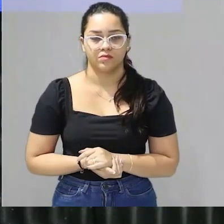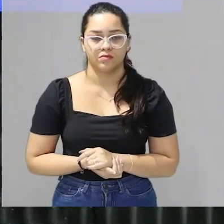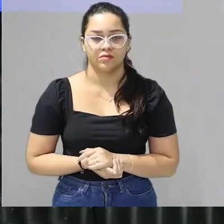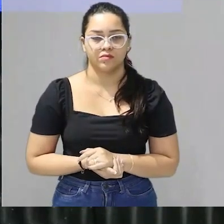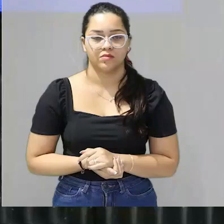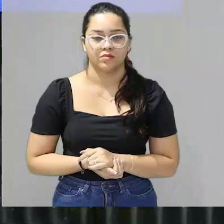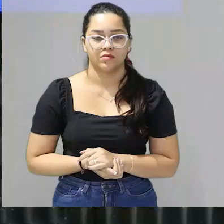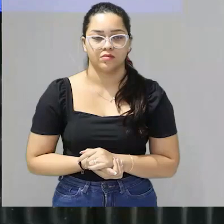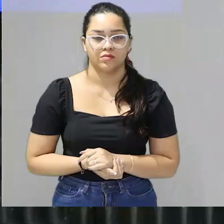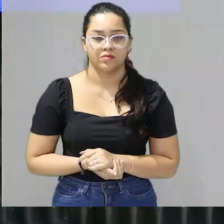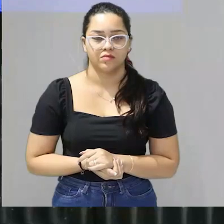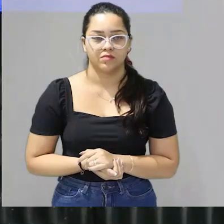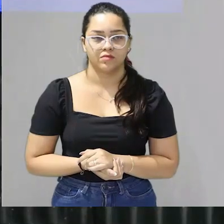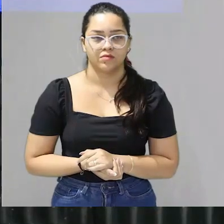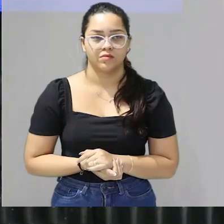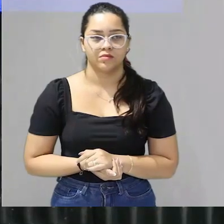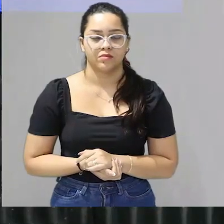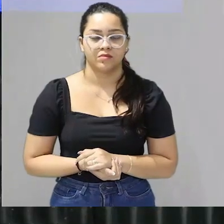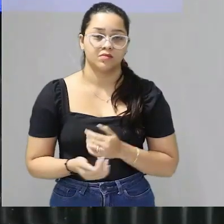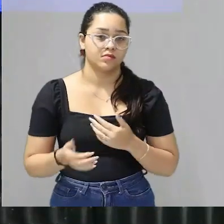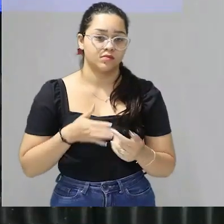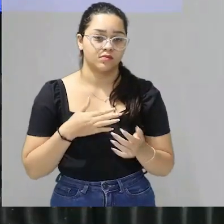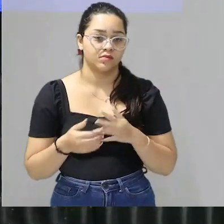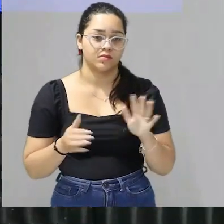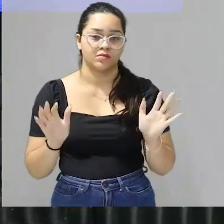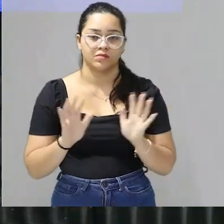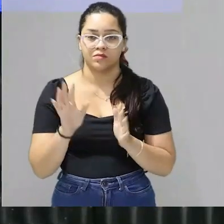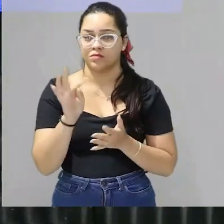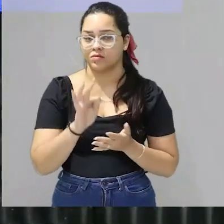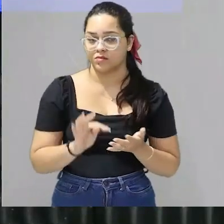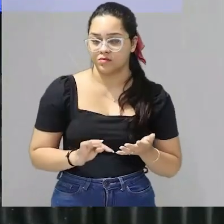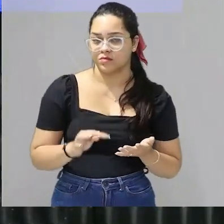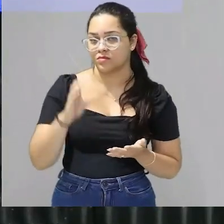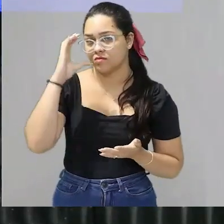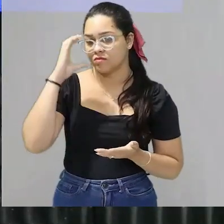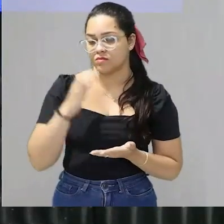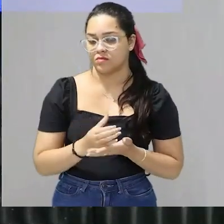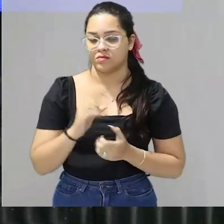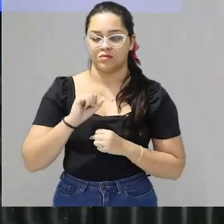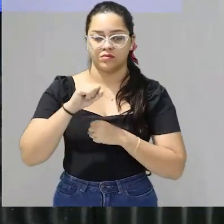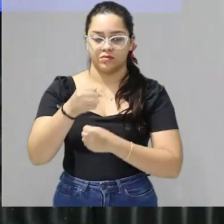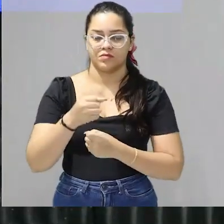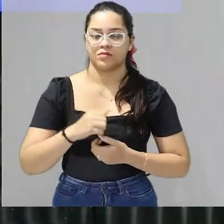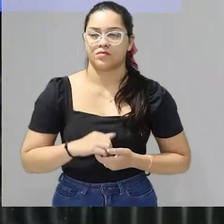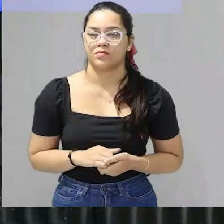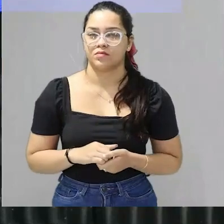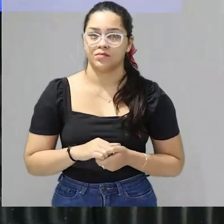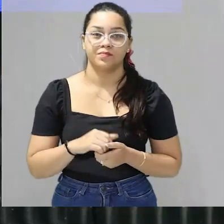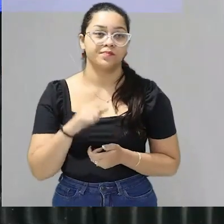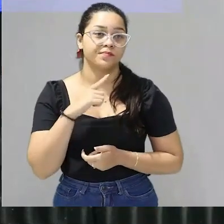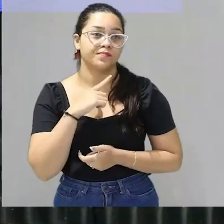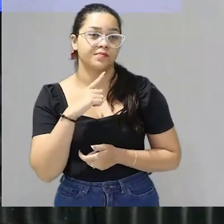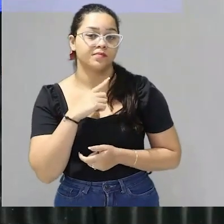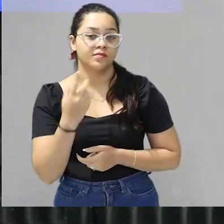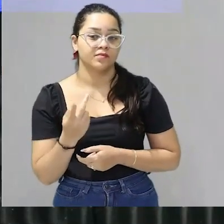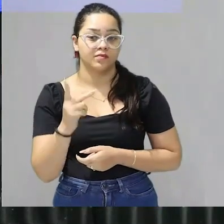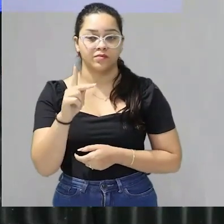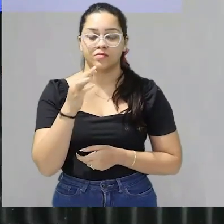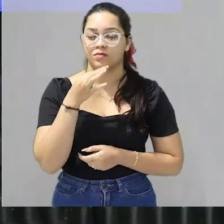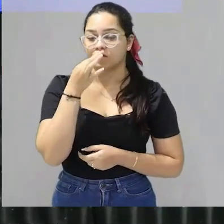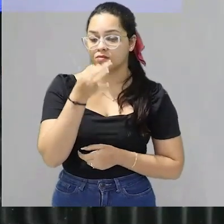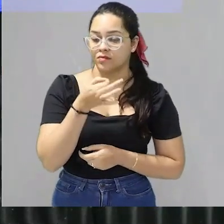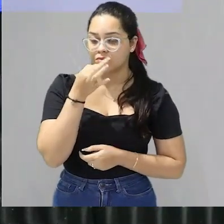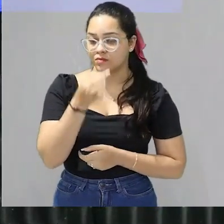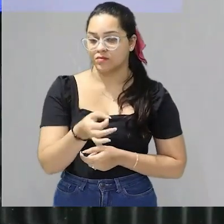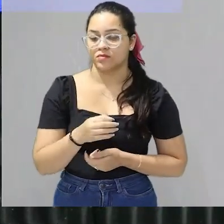uma informação qualquer não é uma tese não é uma defesa não está estabelecendo o seu ponto de